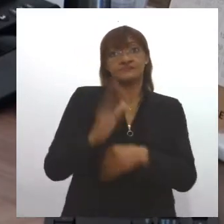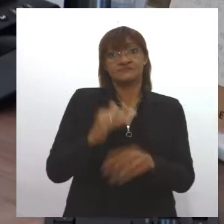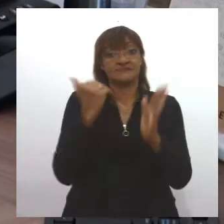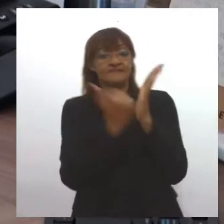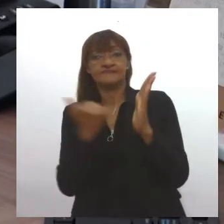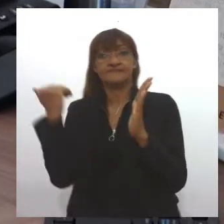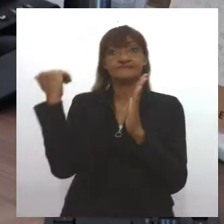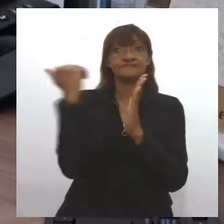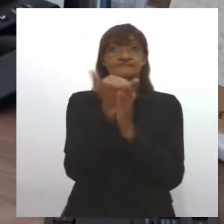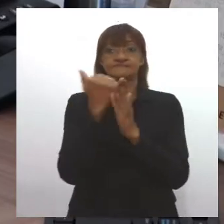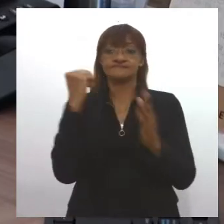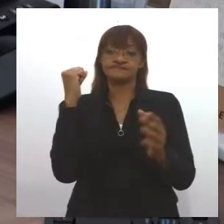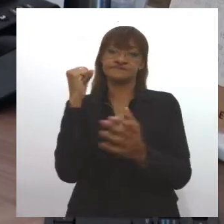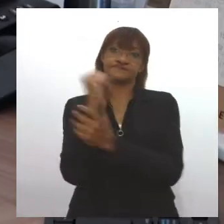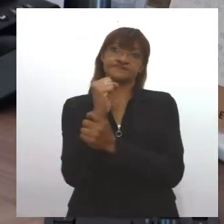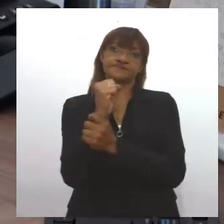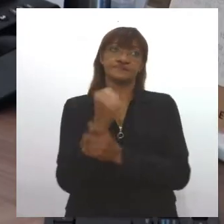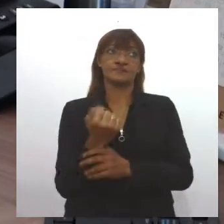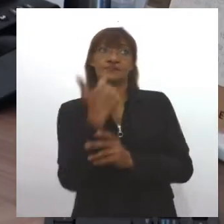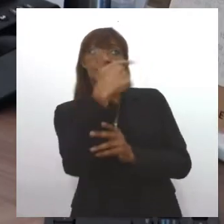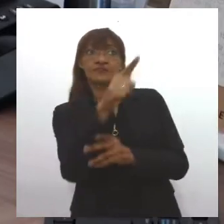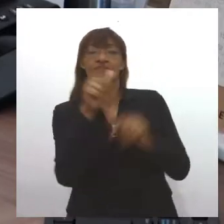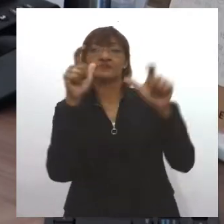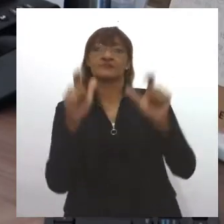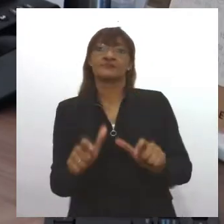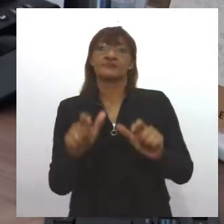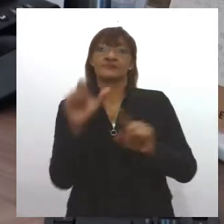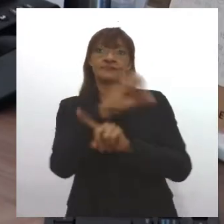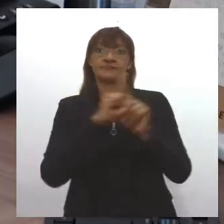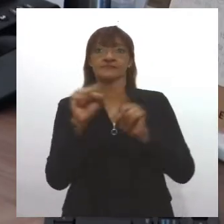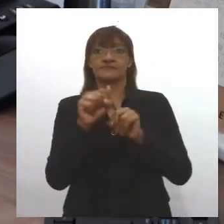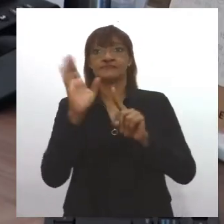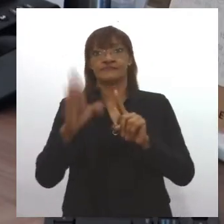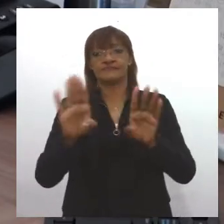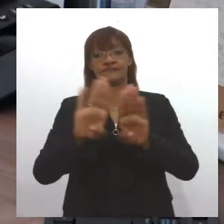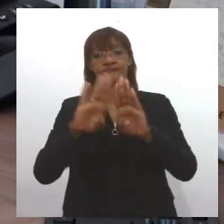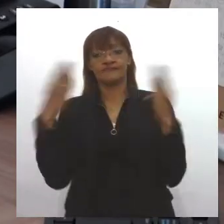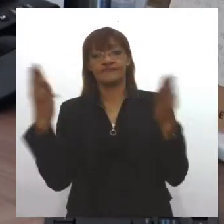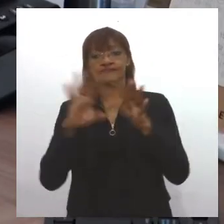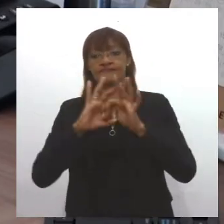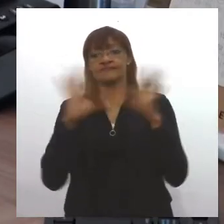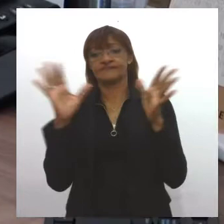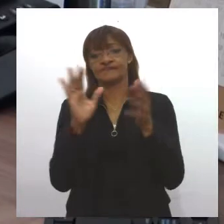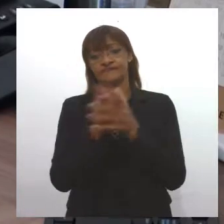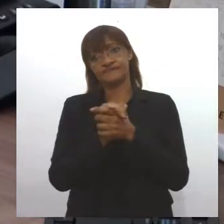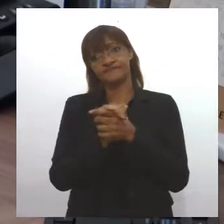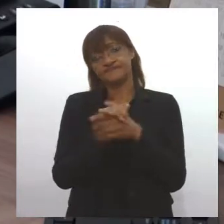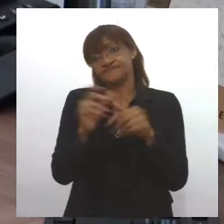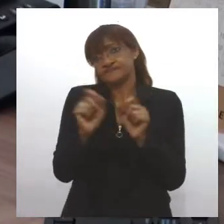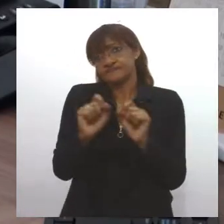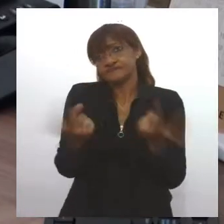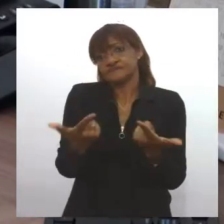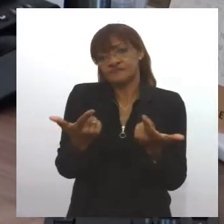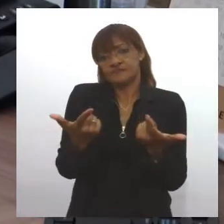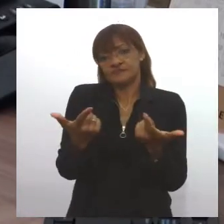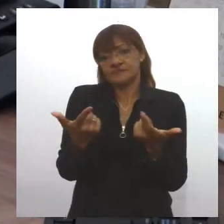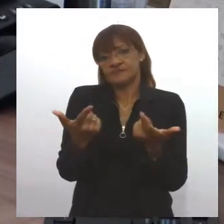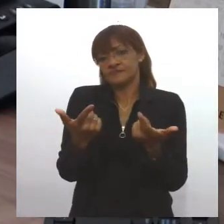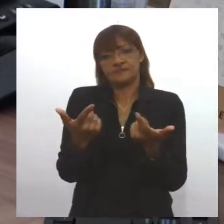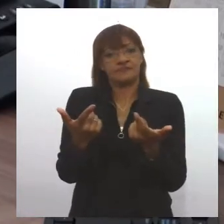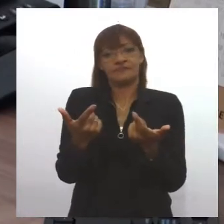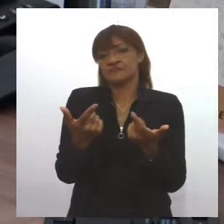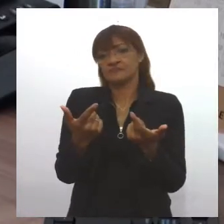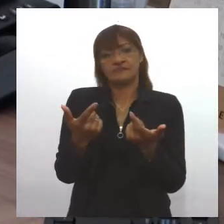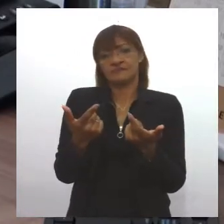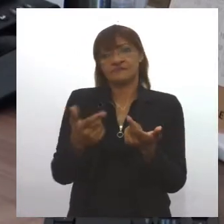protegido do que em outros que a sociedade já está aí com a liberação para funcionar. Obviamente que não existe ambiente